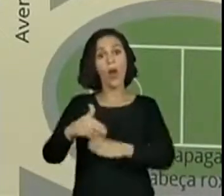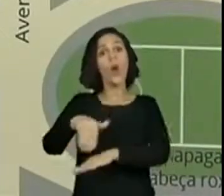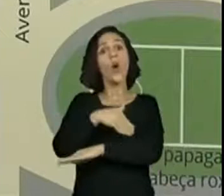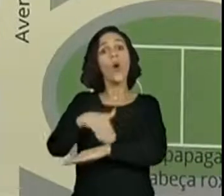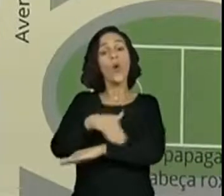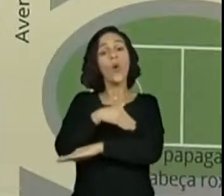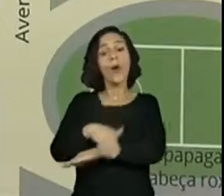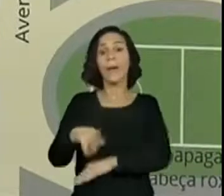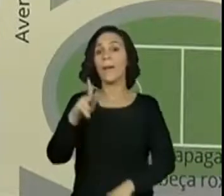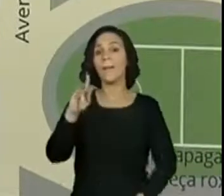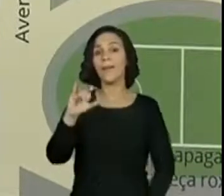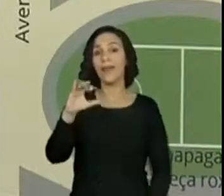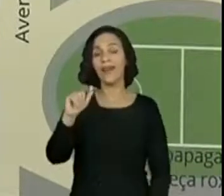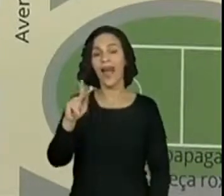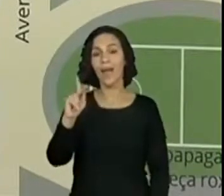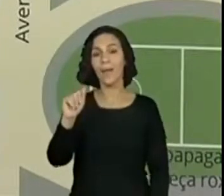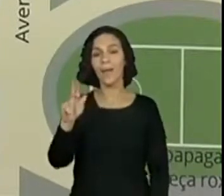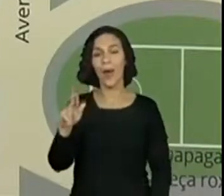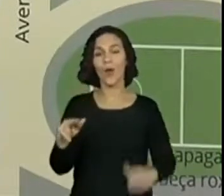só.